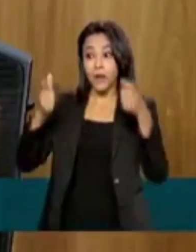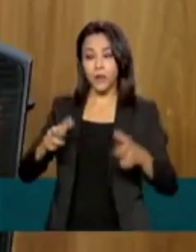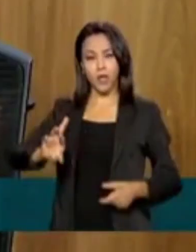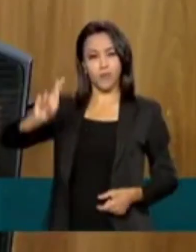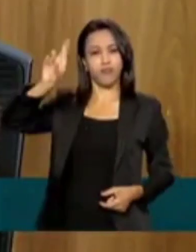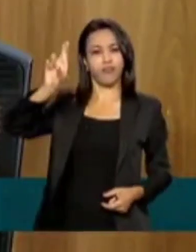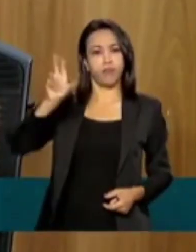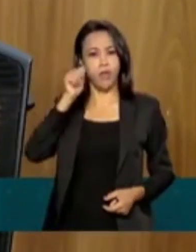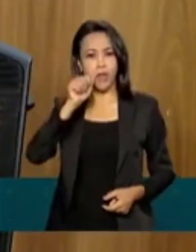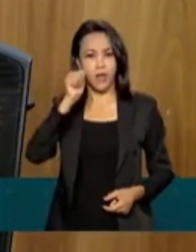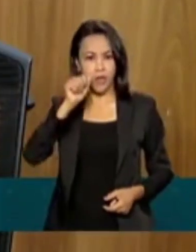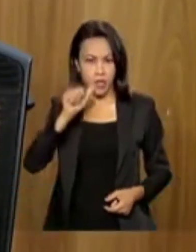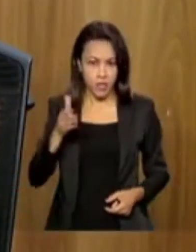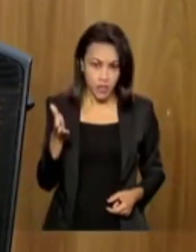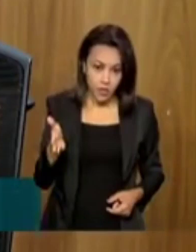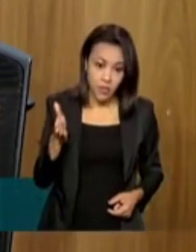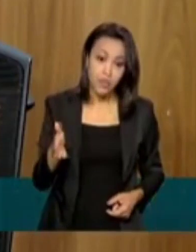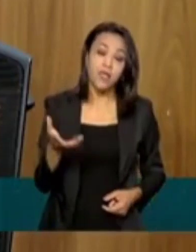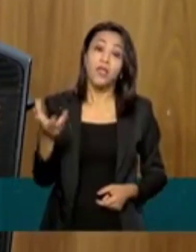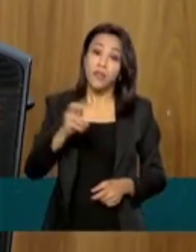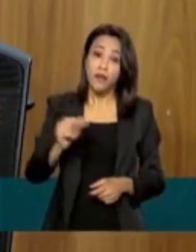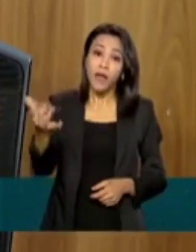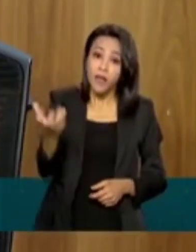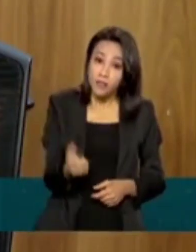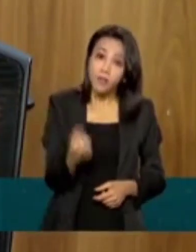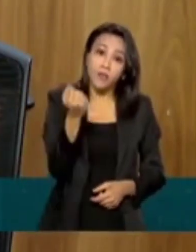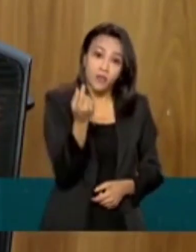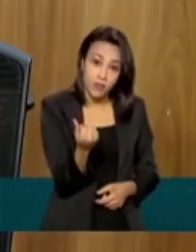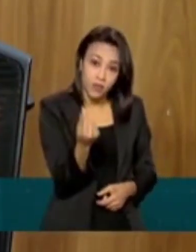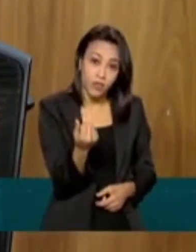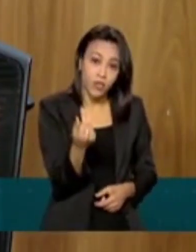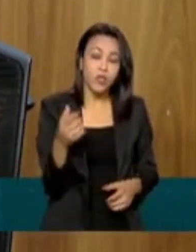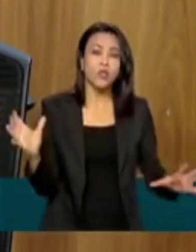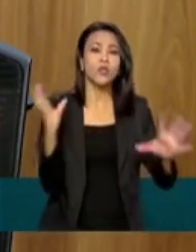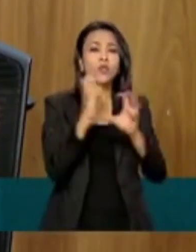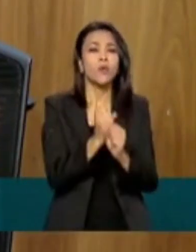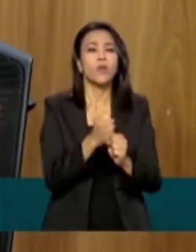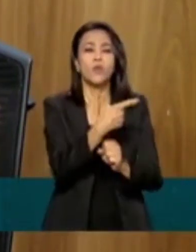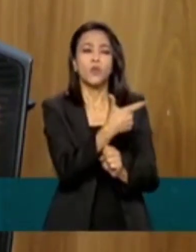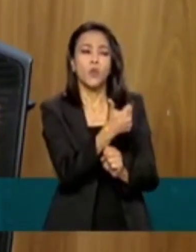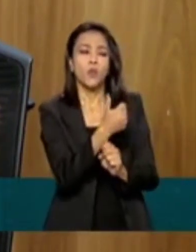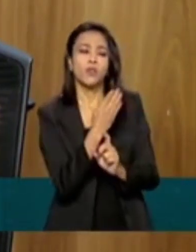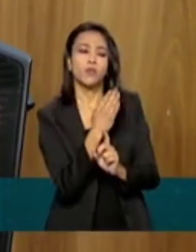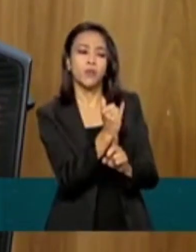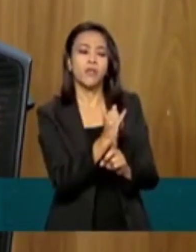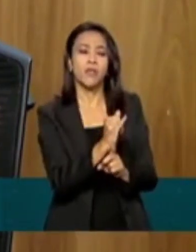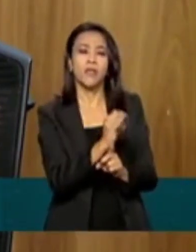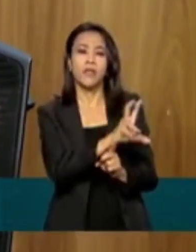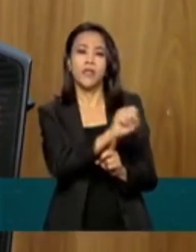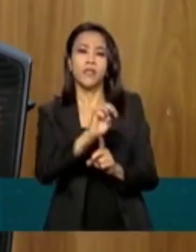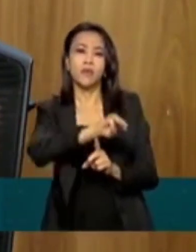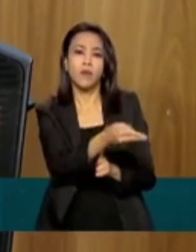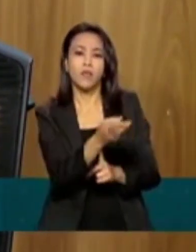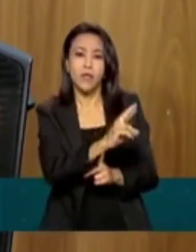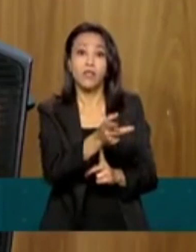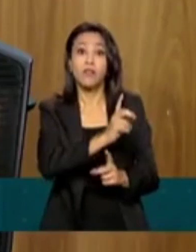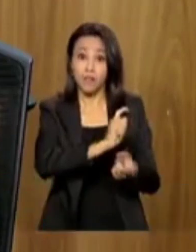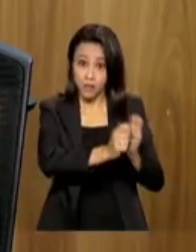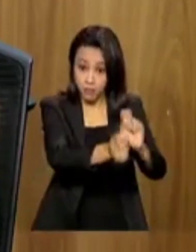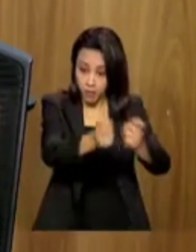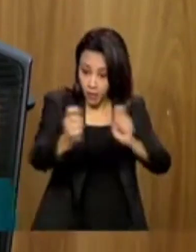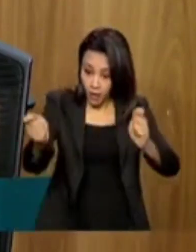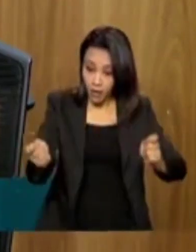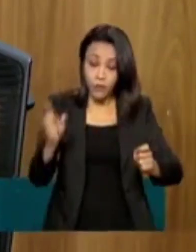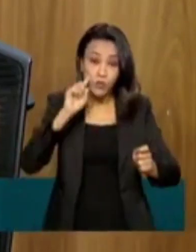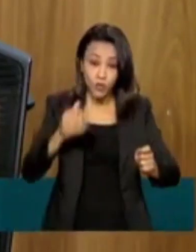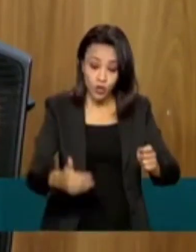200 mil mulheres que vão estar recebendo benefícios e são mais, no total, 12 bilhões e meio de reais que serão pagos agora a partir do